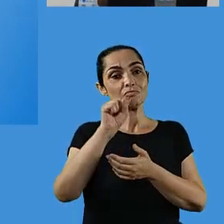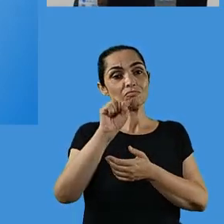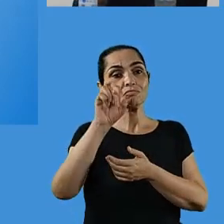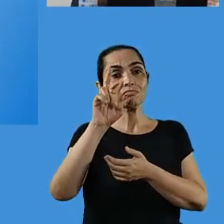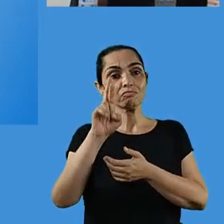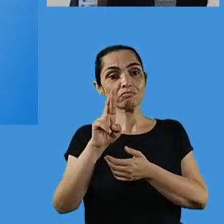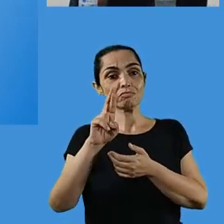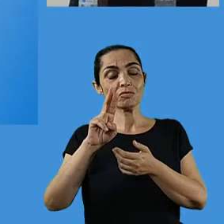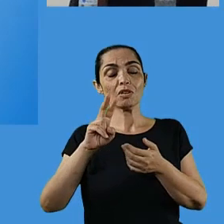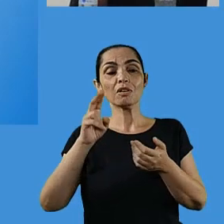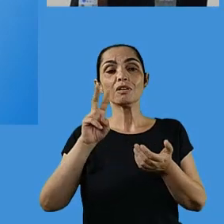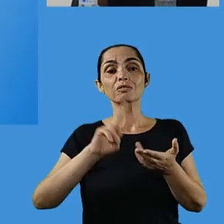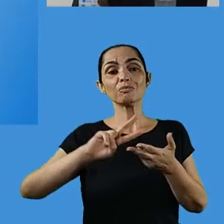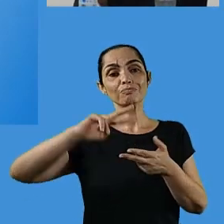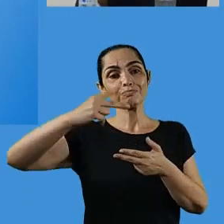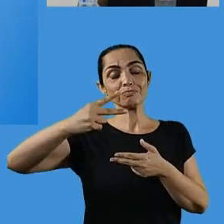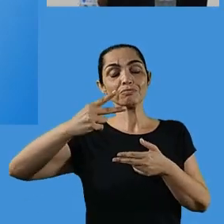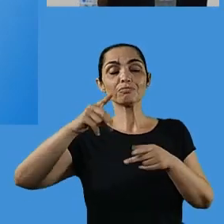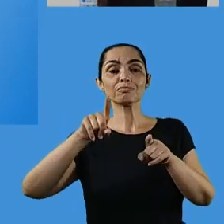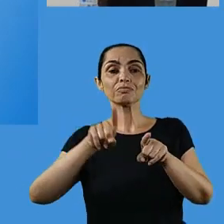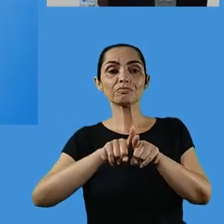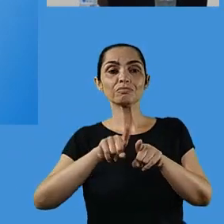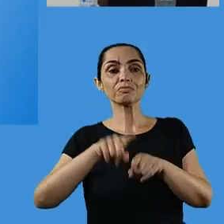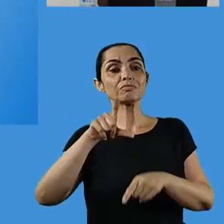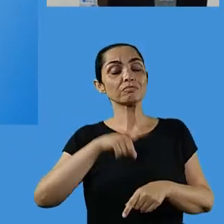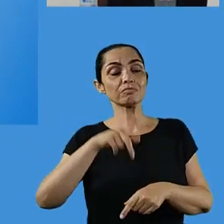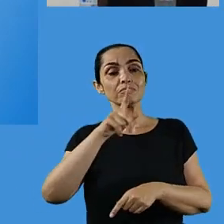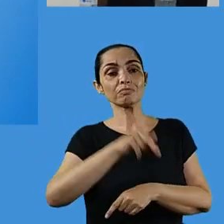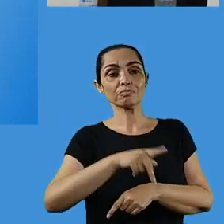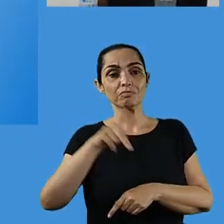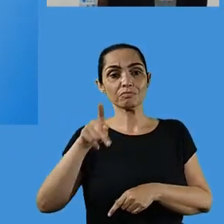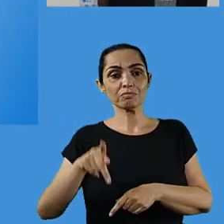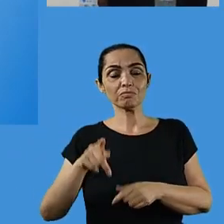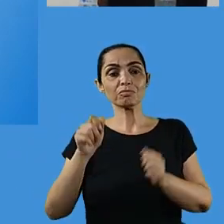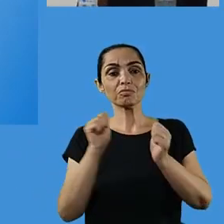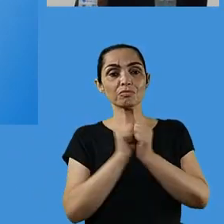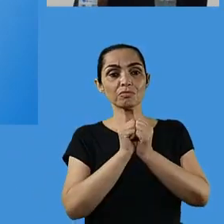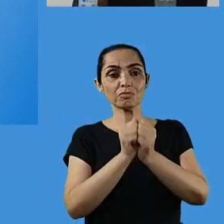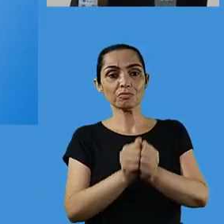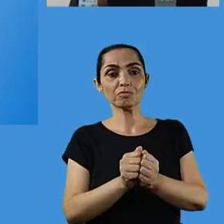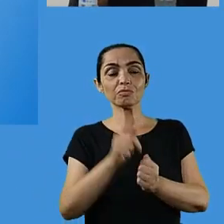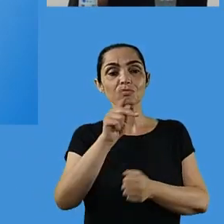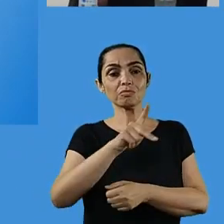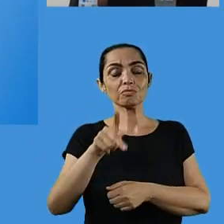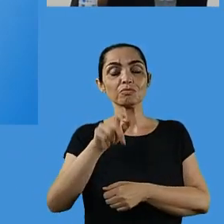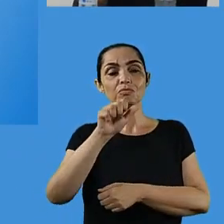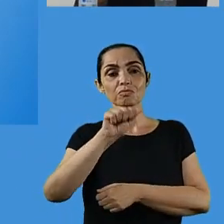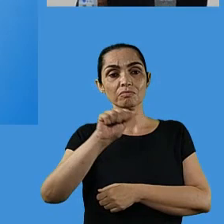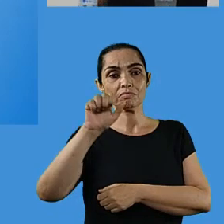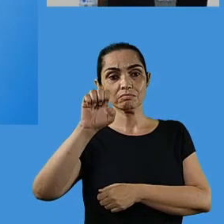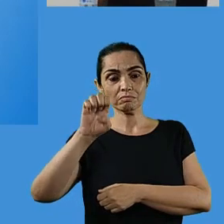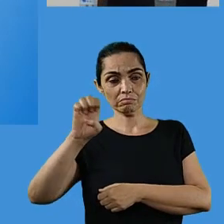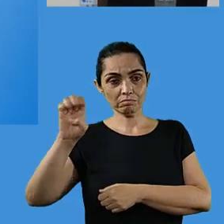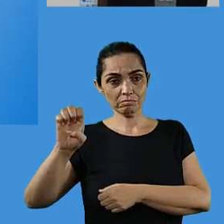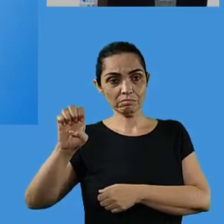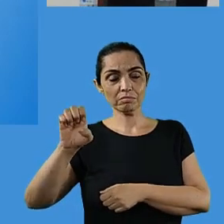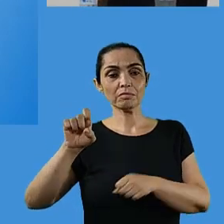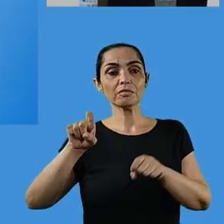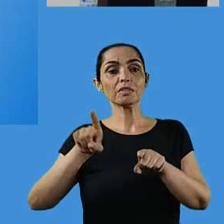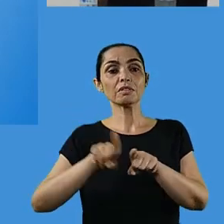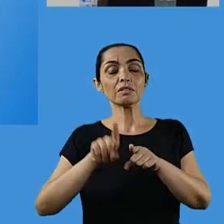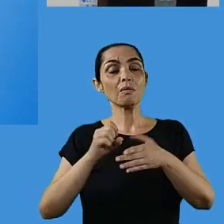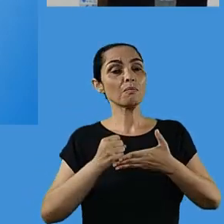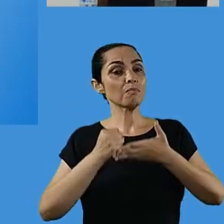oferecendo a esses alunos a possibilidade de realizar o atendimento na sala de recursos